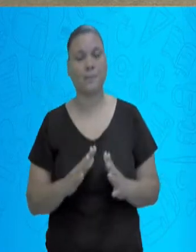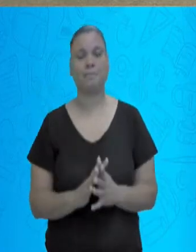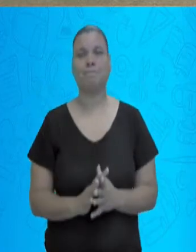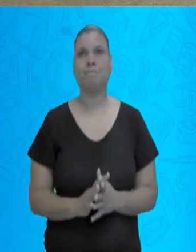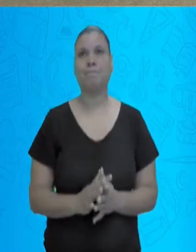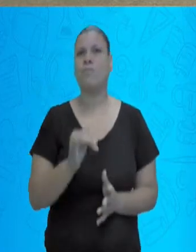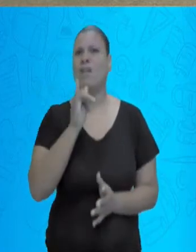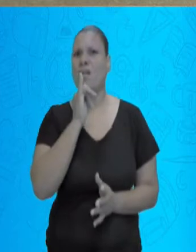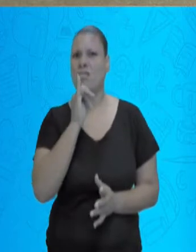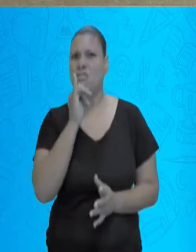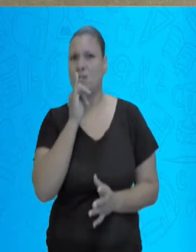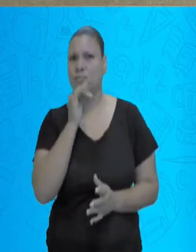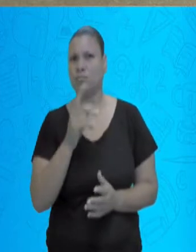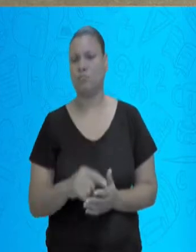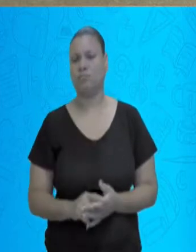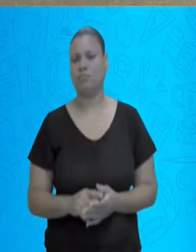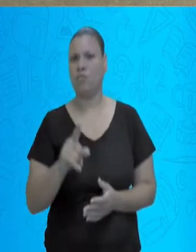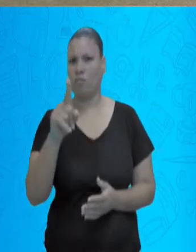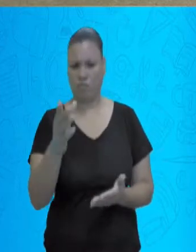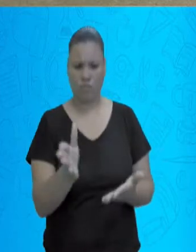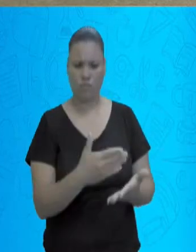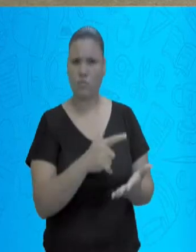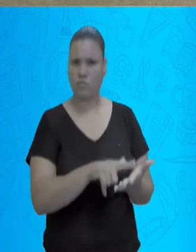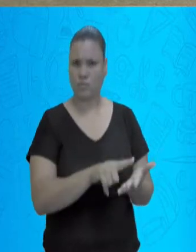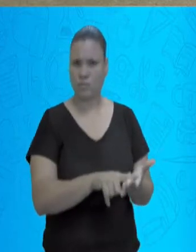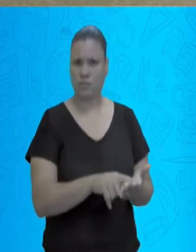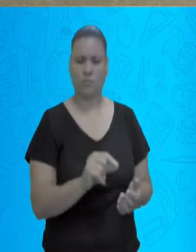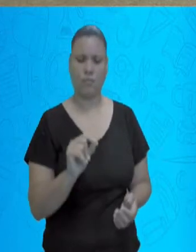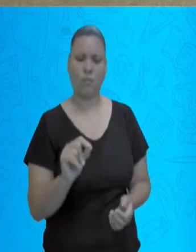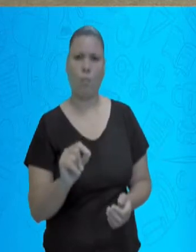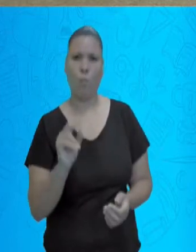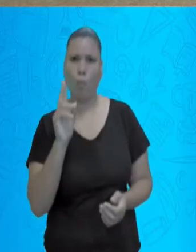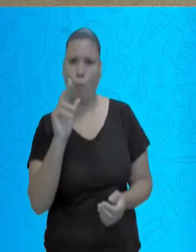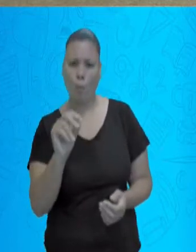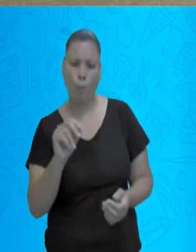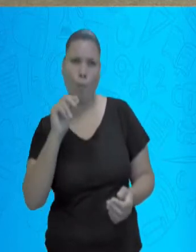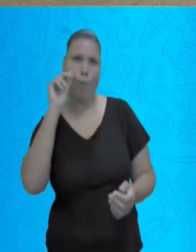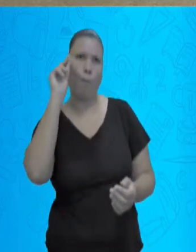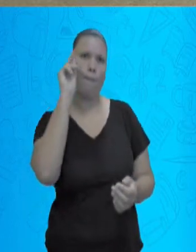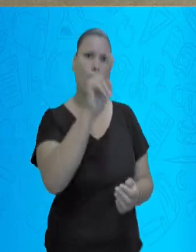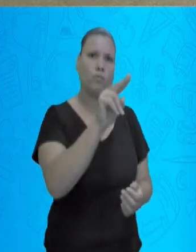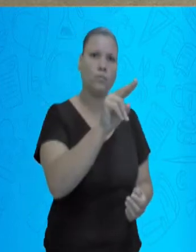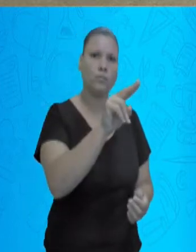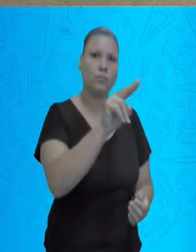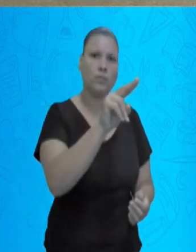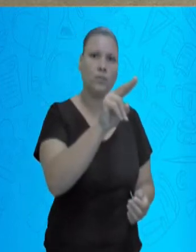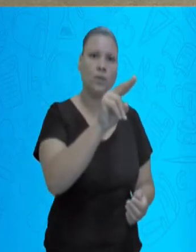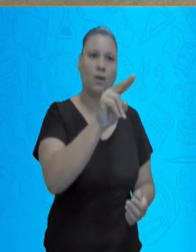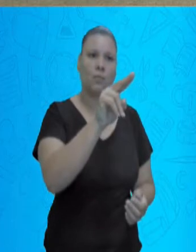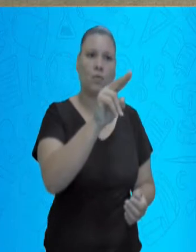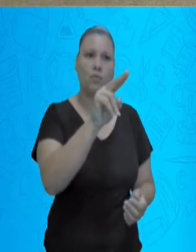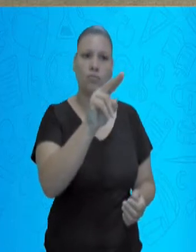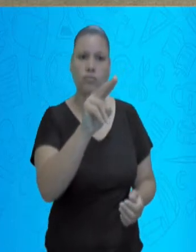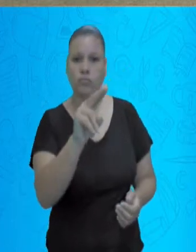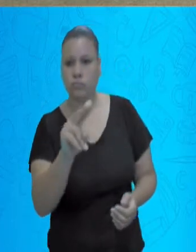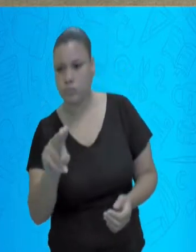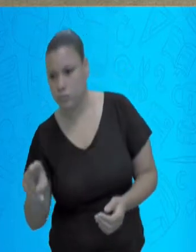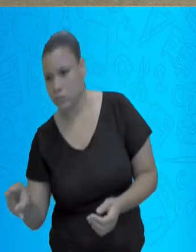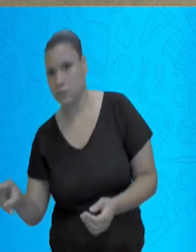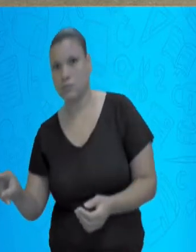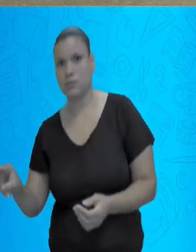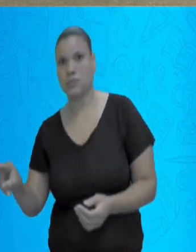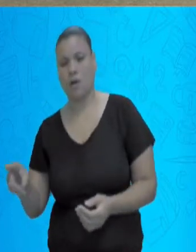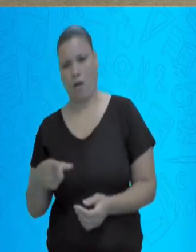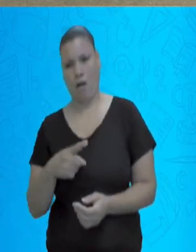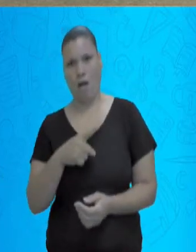faz você aí agora um ponto no seu caderno e deixa sua mão escorregar. É uma linha, né? Ou se você fizer